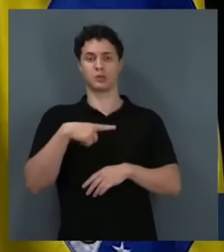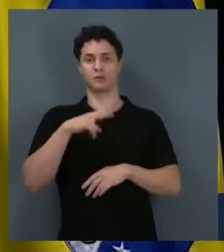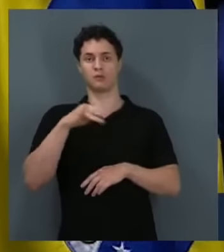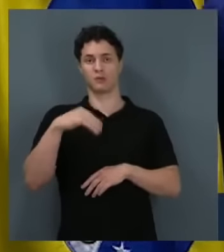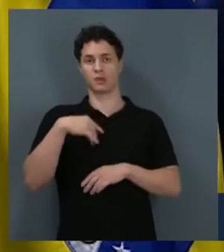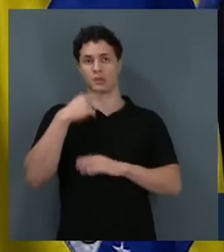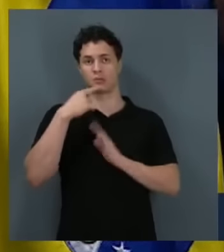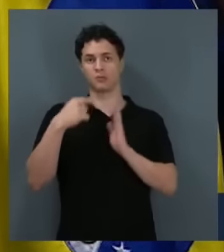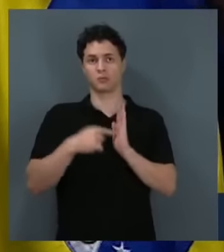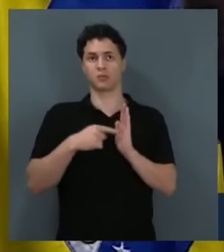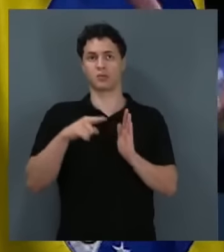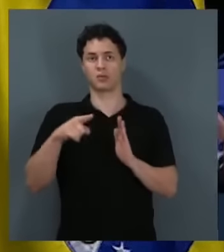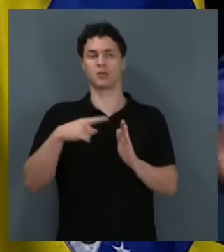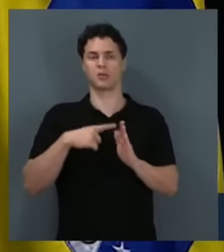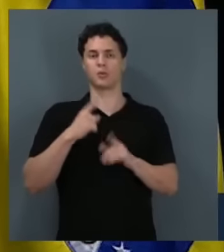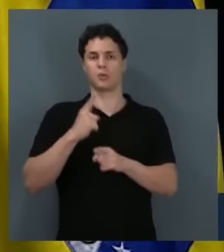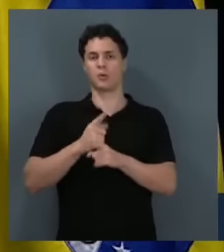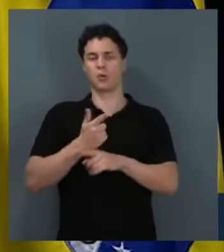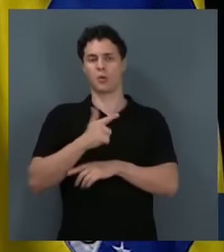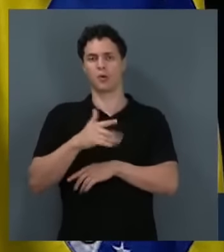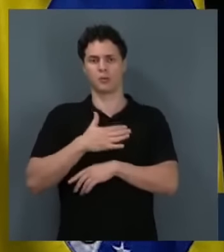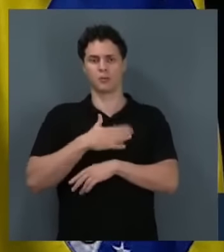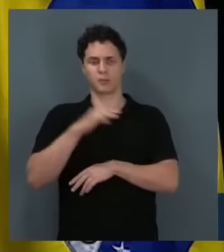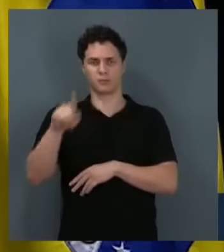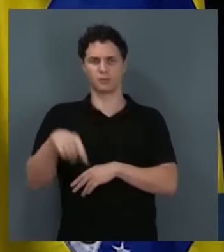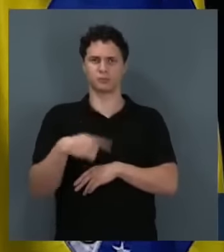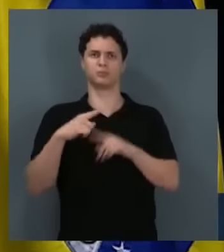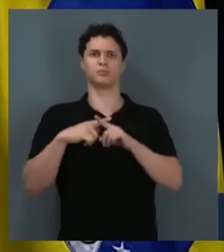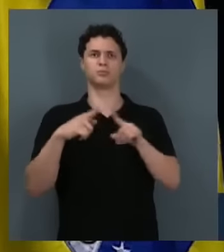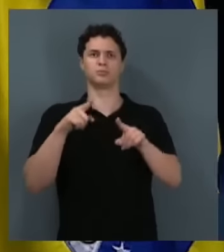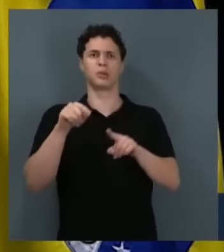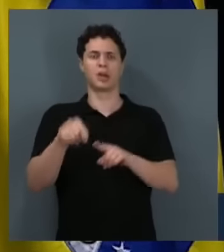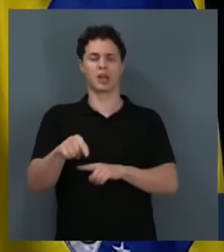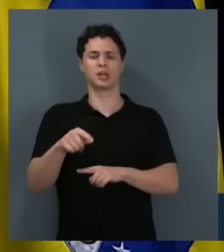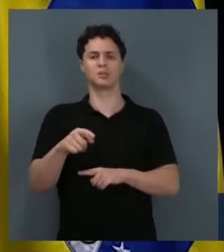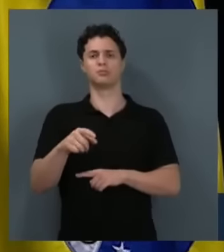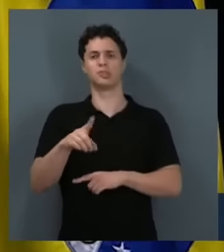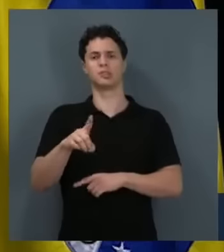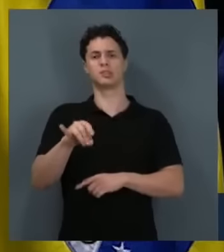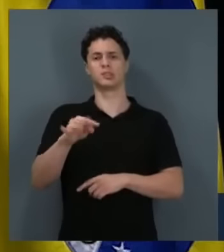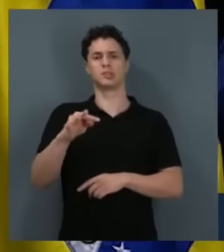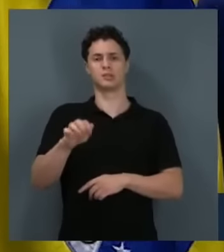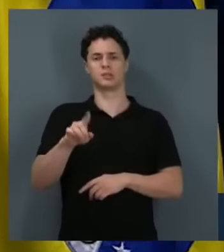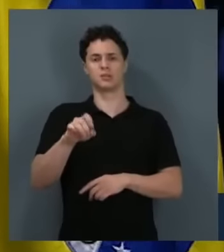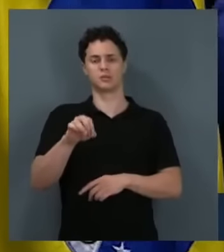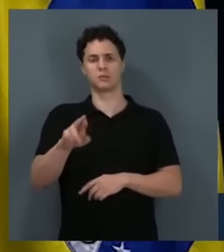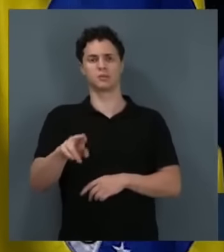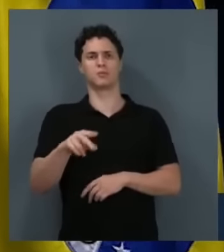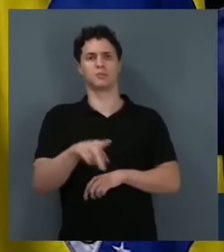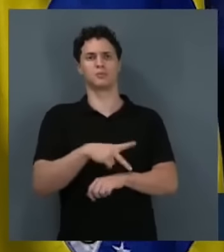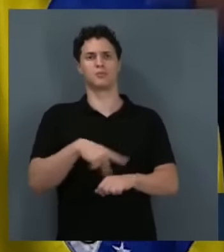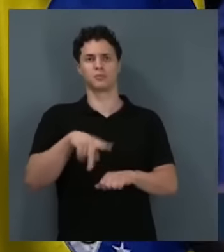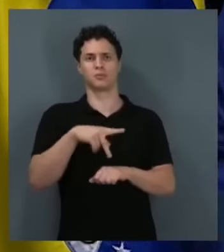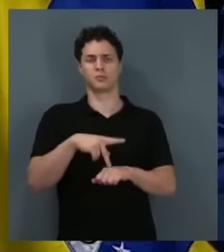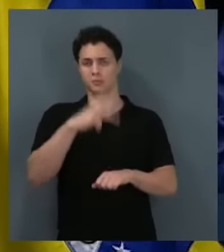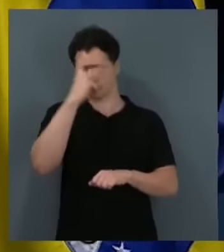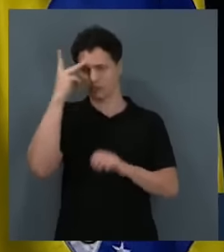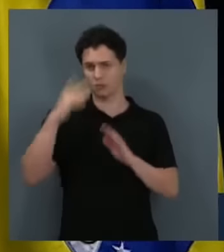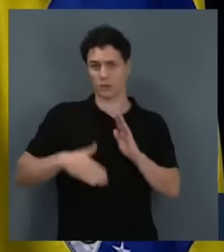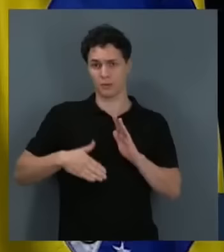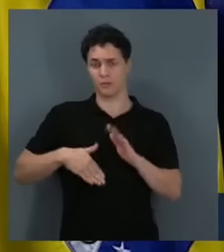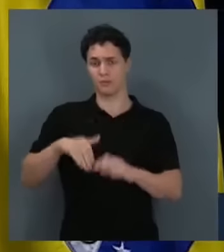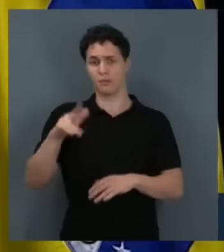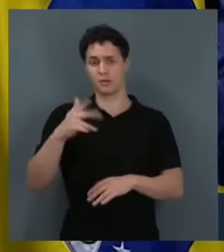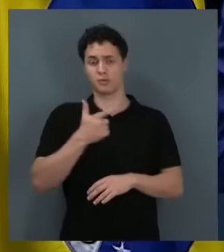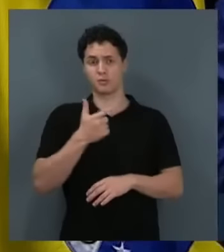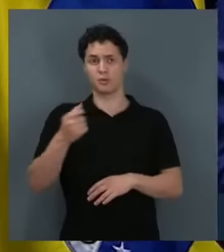eu posso já estar arrumando, é outro para mim. Falando nisso aqui, mas é ditador. Como que um país de mais de 200 milhões de pessoas,